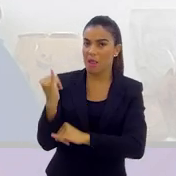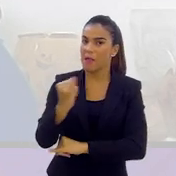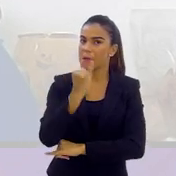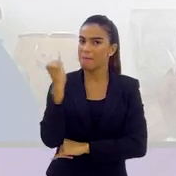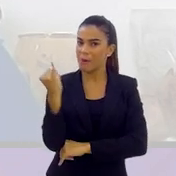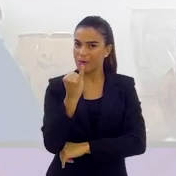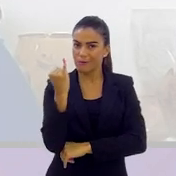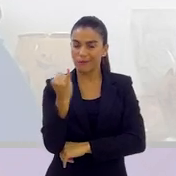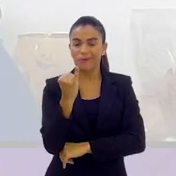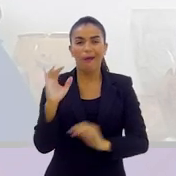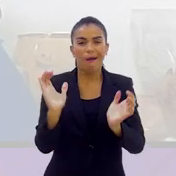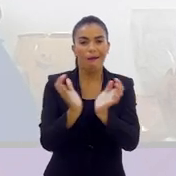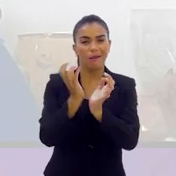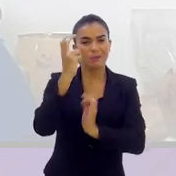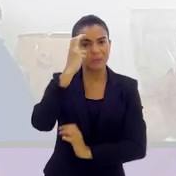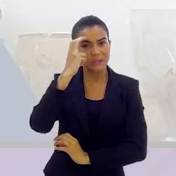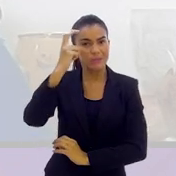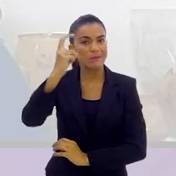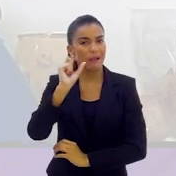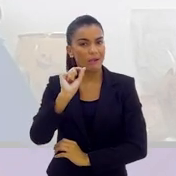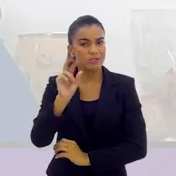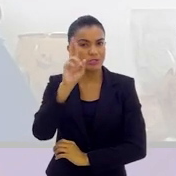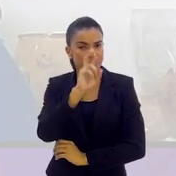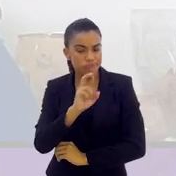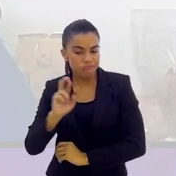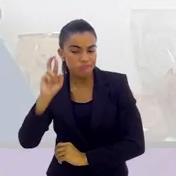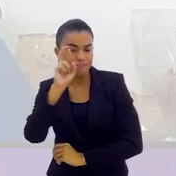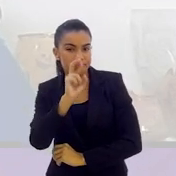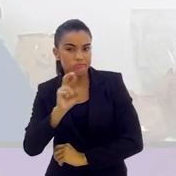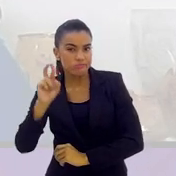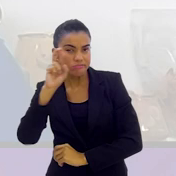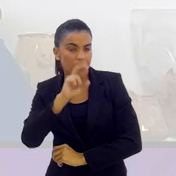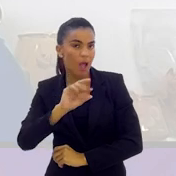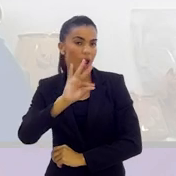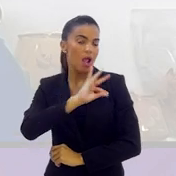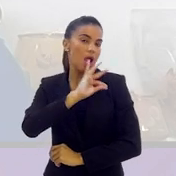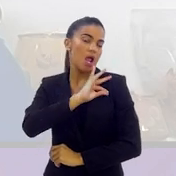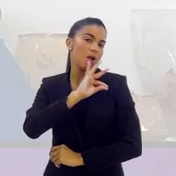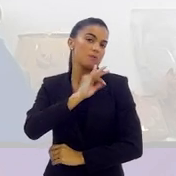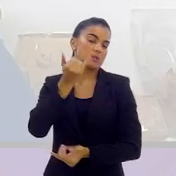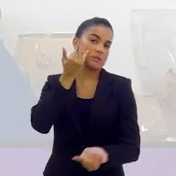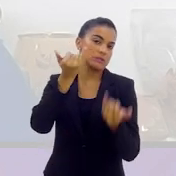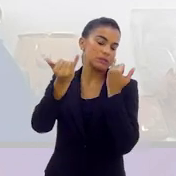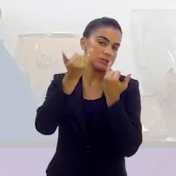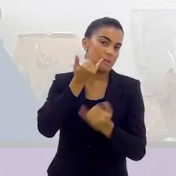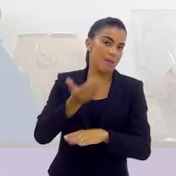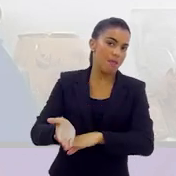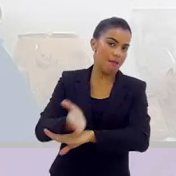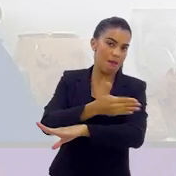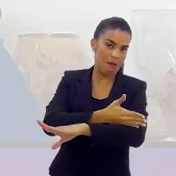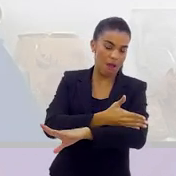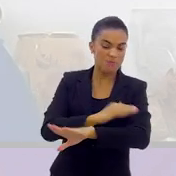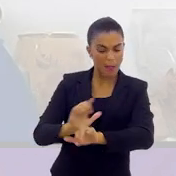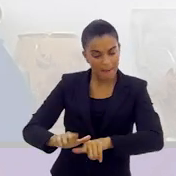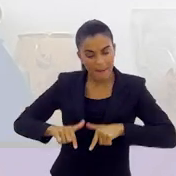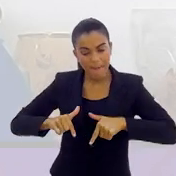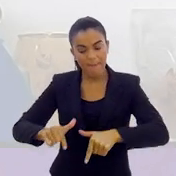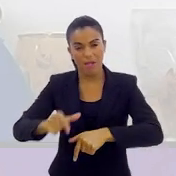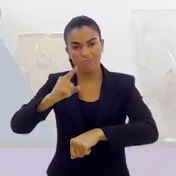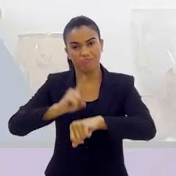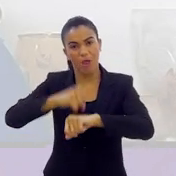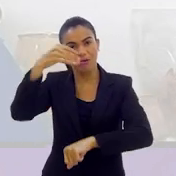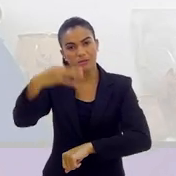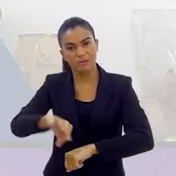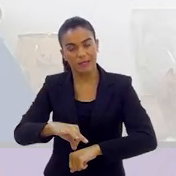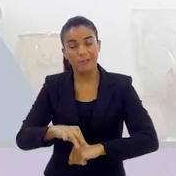é importante que a inteligência da polícia possa saber disso com antecedência para tomar as devidas